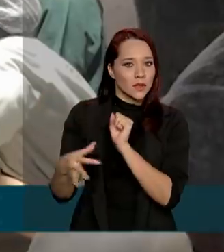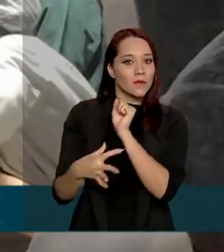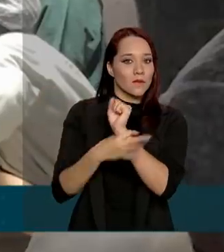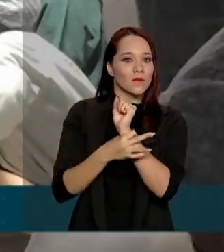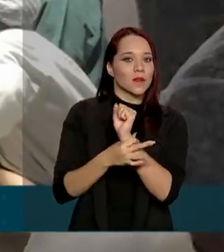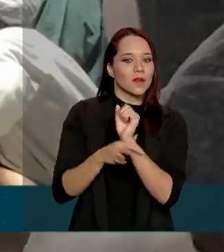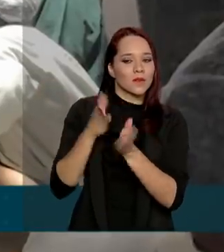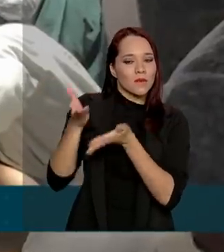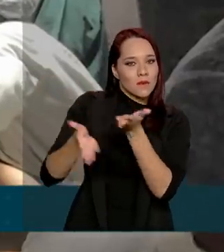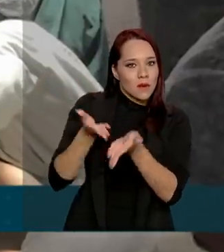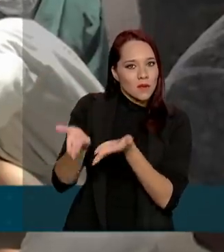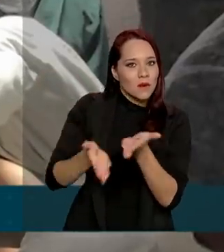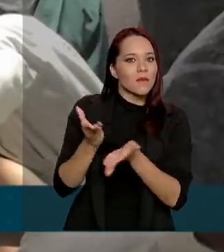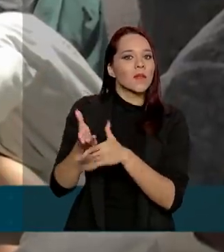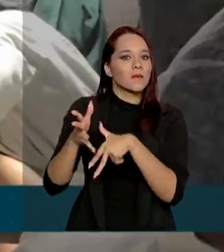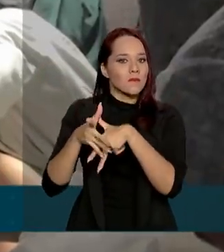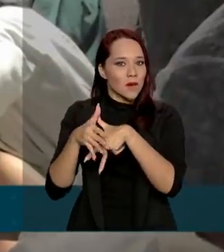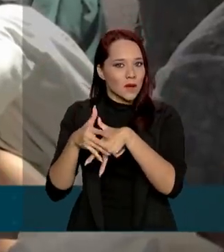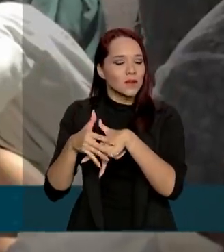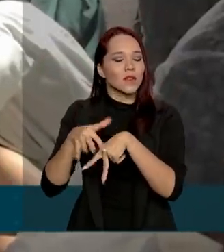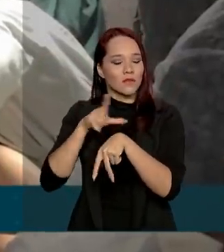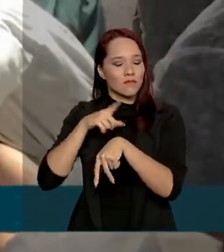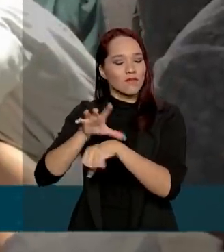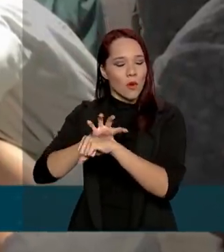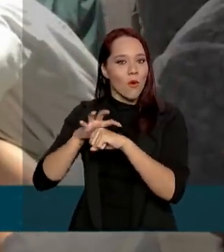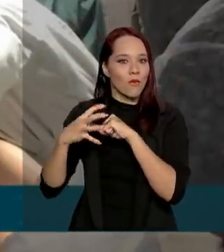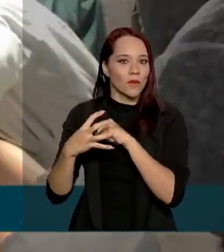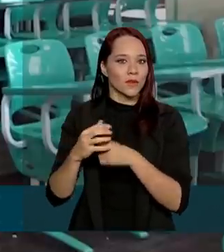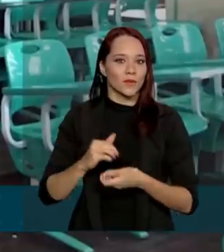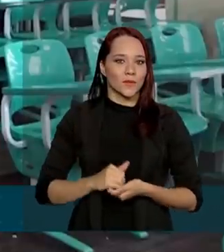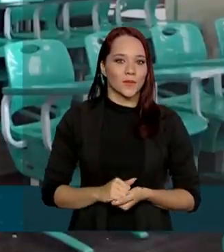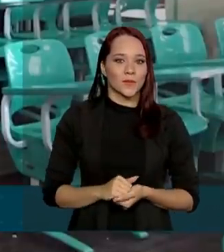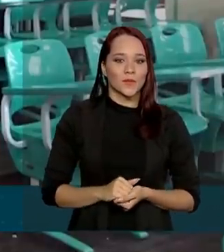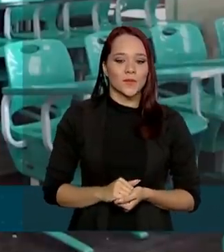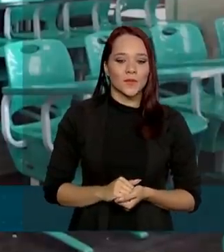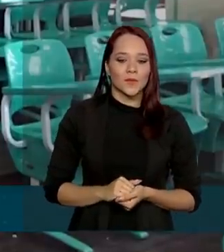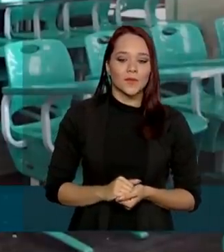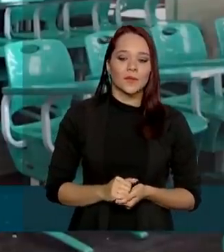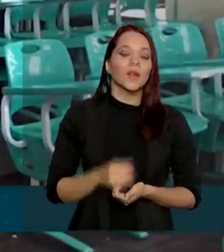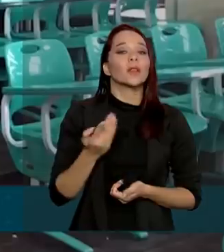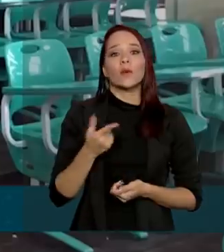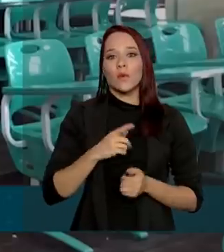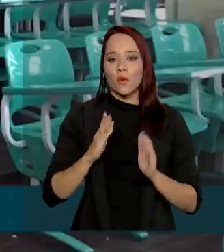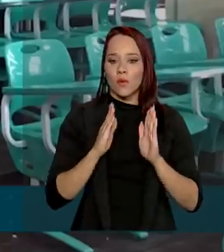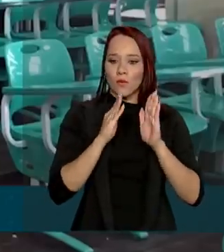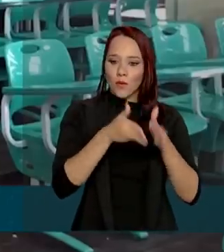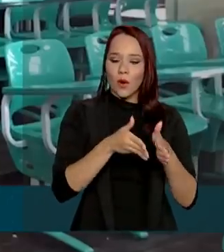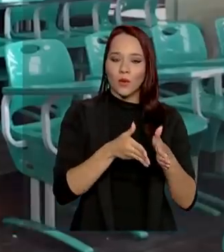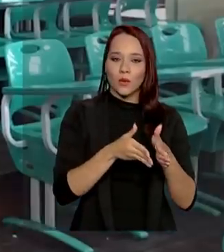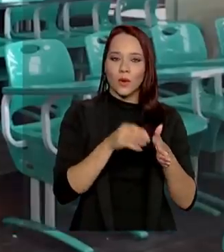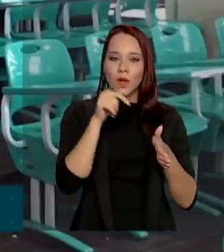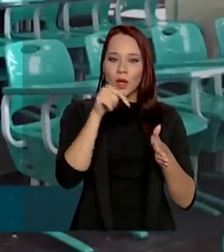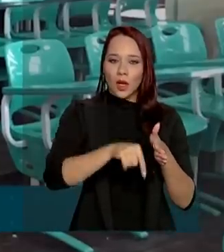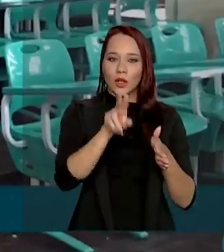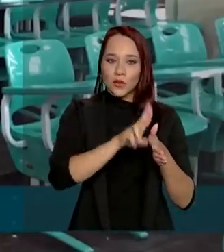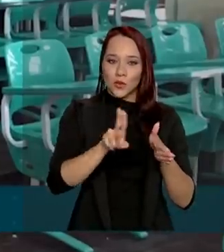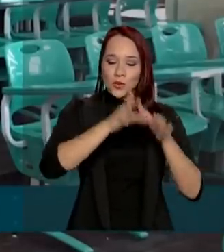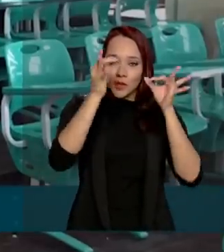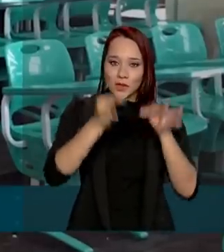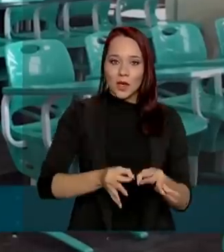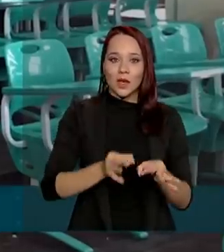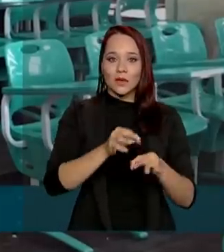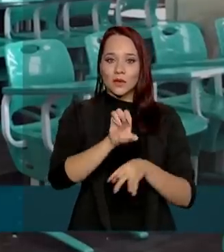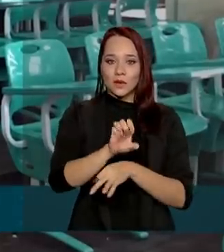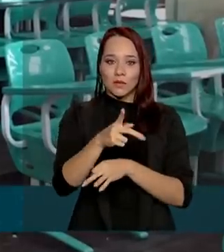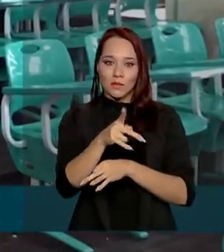no tratamento a pacientes com Covid-19. Tem o foco no uso correto de EPIs,